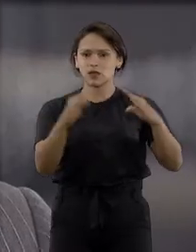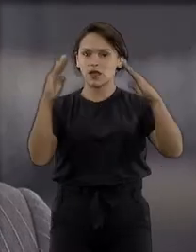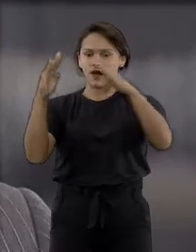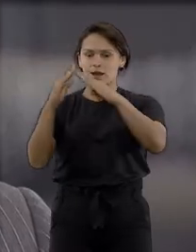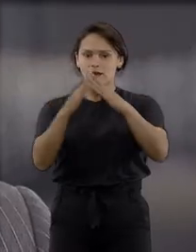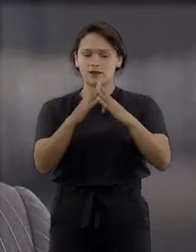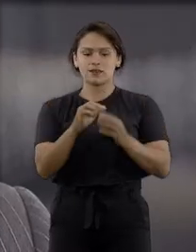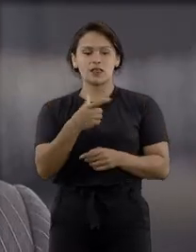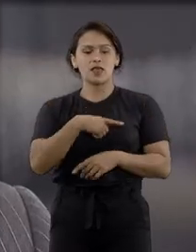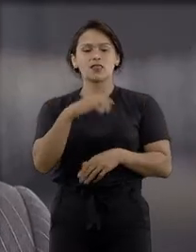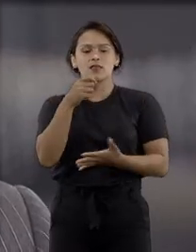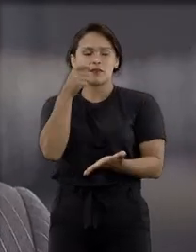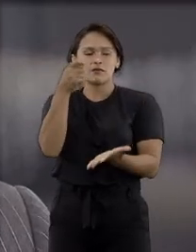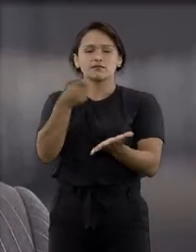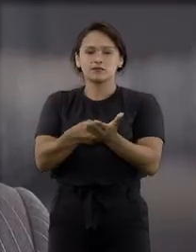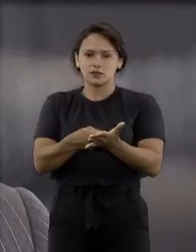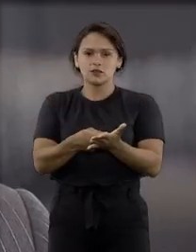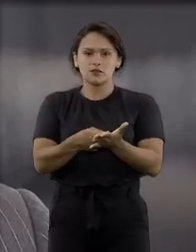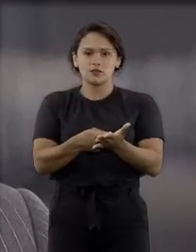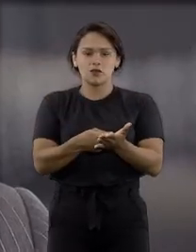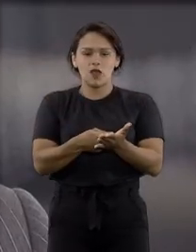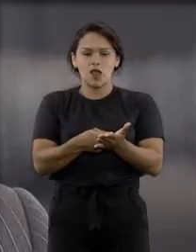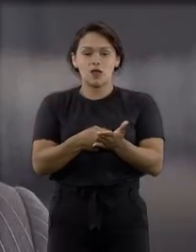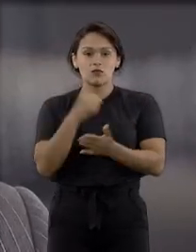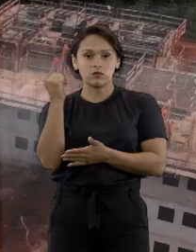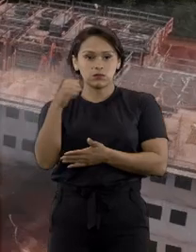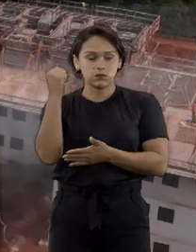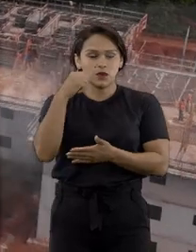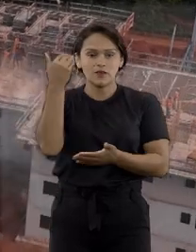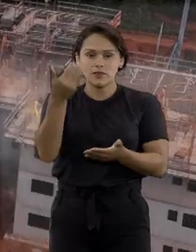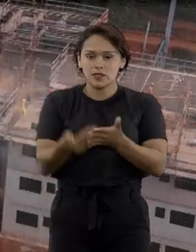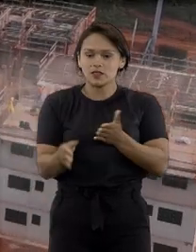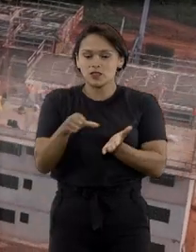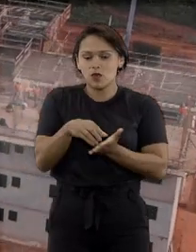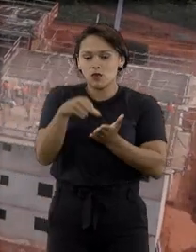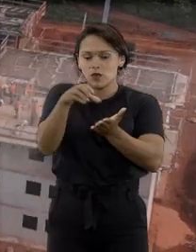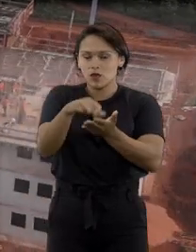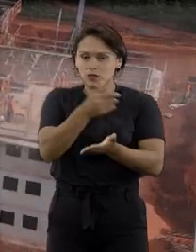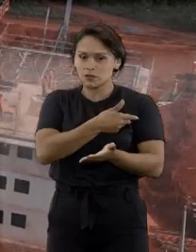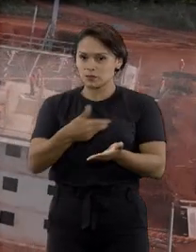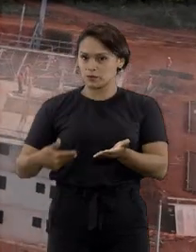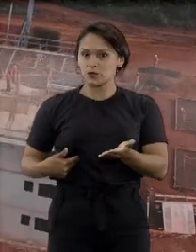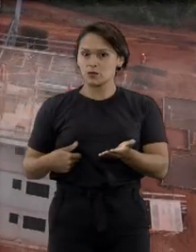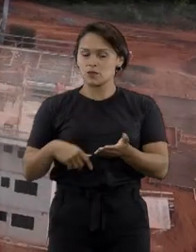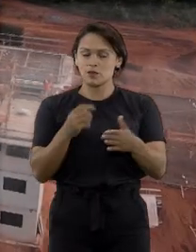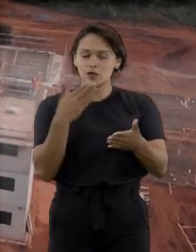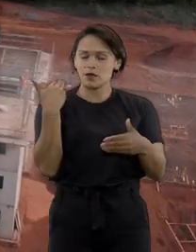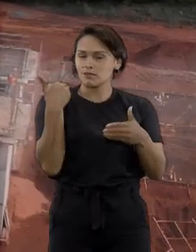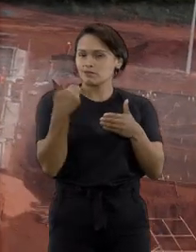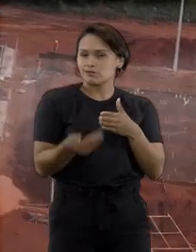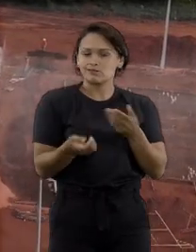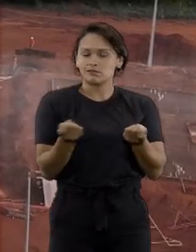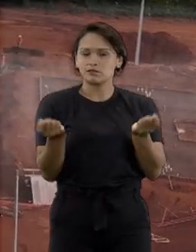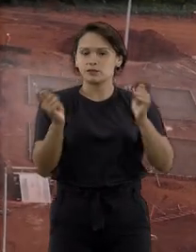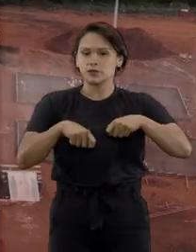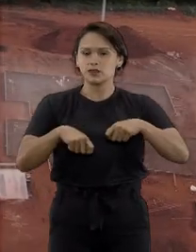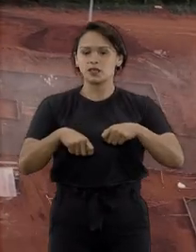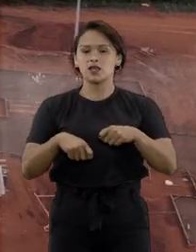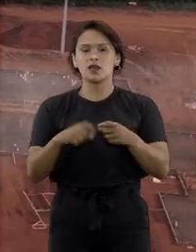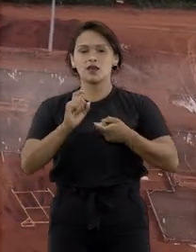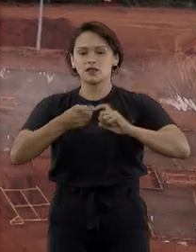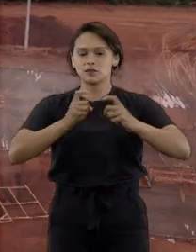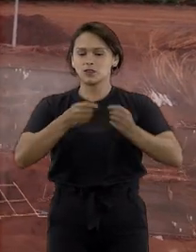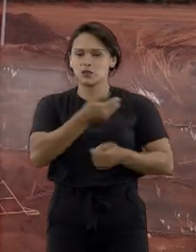O ministro afirmou que ficou configurada grave lesão à ordem pública, porque a decisão do juízo federal impossibilitou que a administração pública